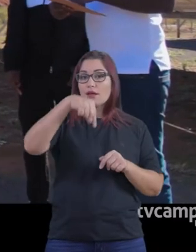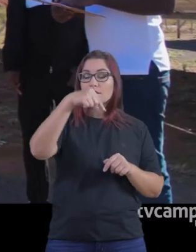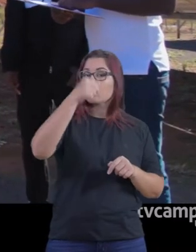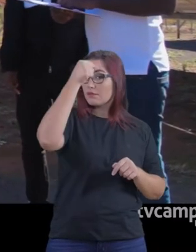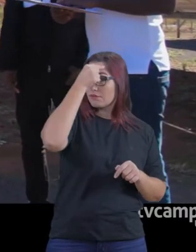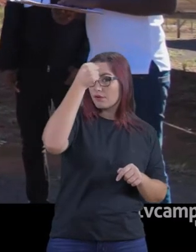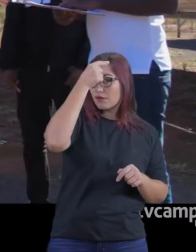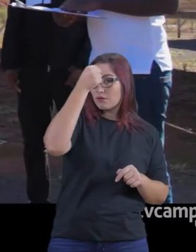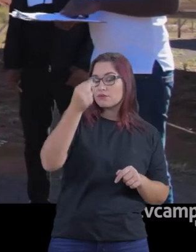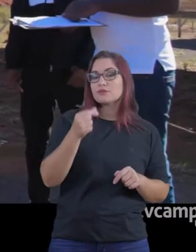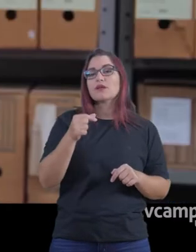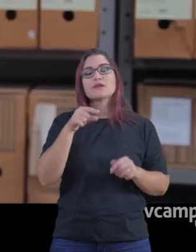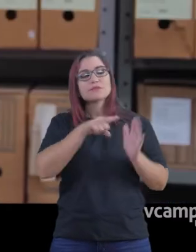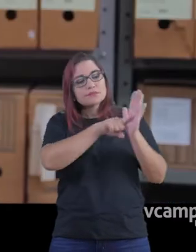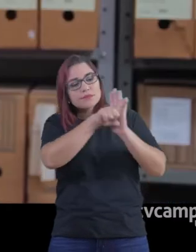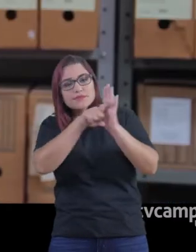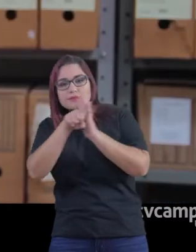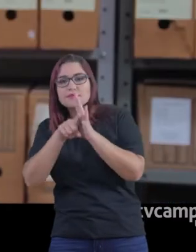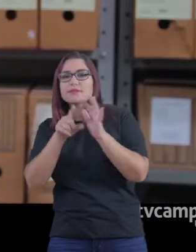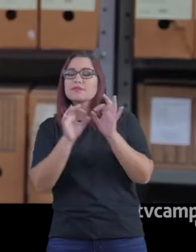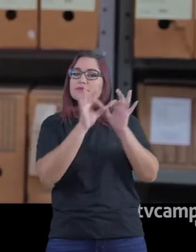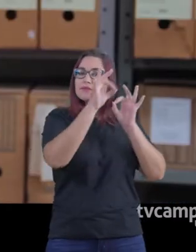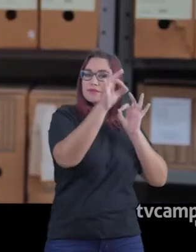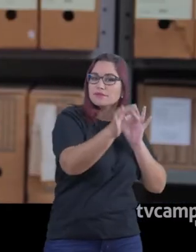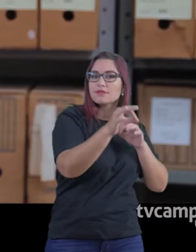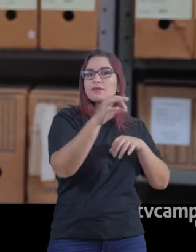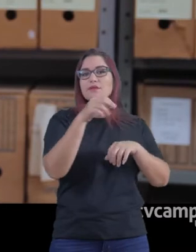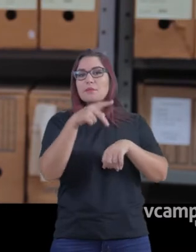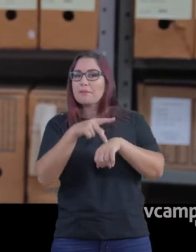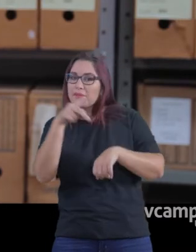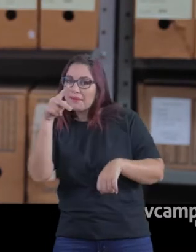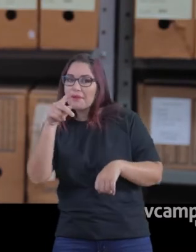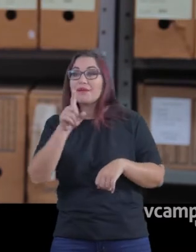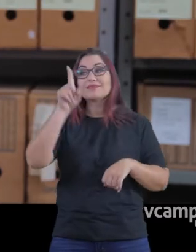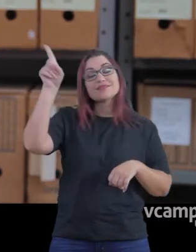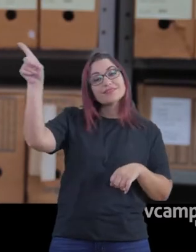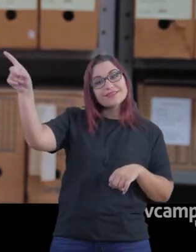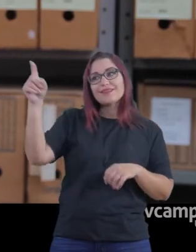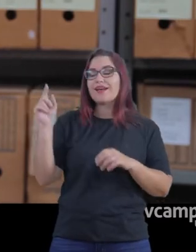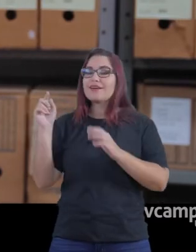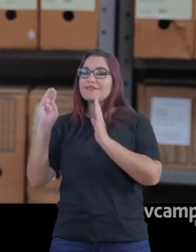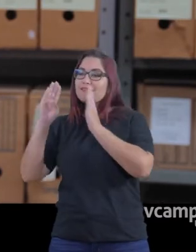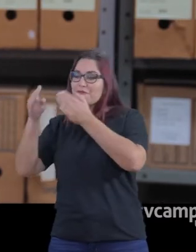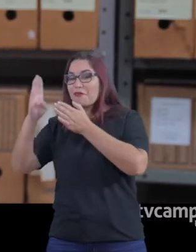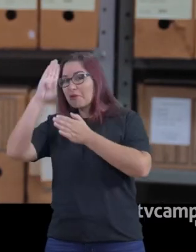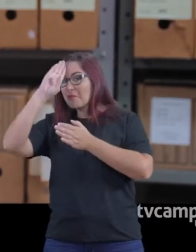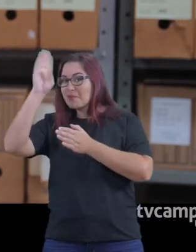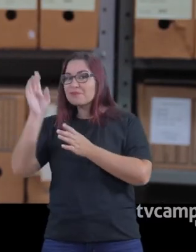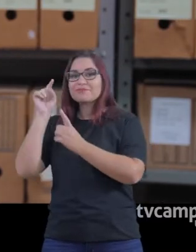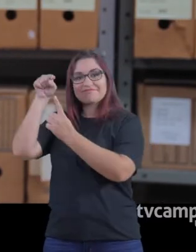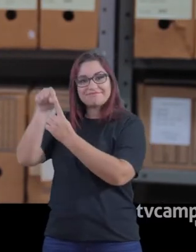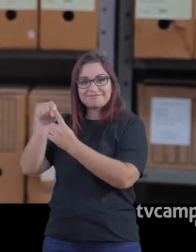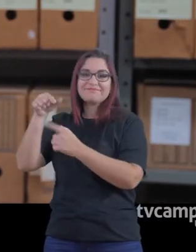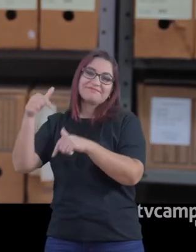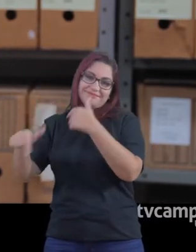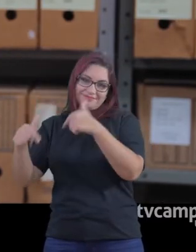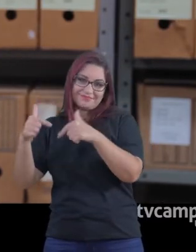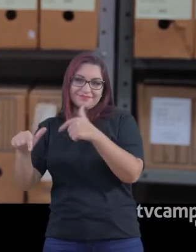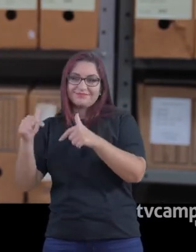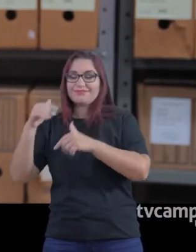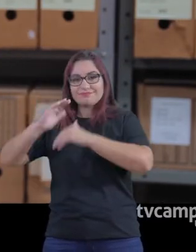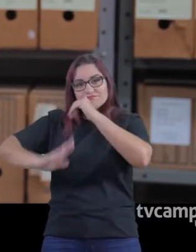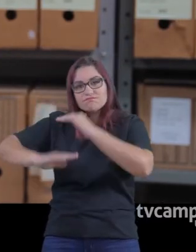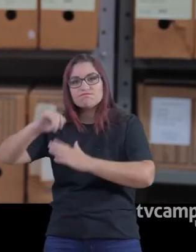recursos para trabalho, não recursos humanos, vamos dizer assim, na área mais de pesquisa acadêmica, como a gente tem no Brasil, se a gente